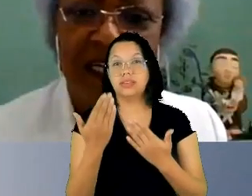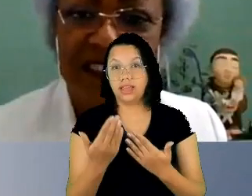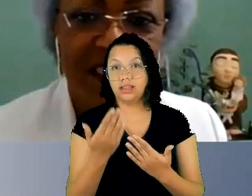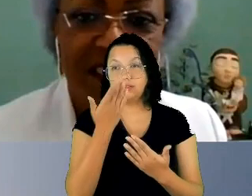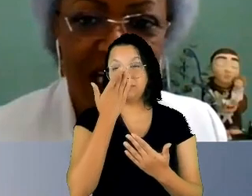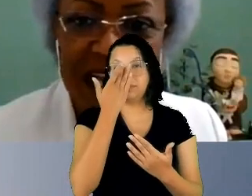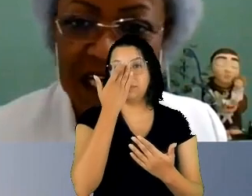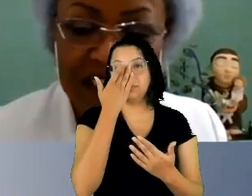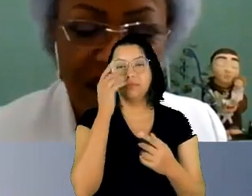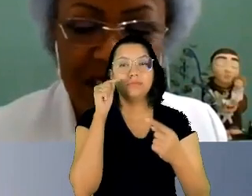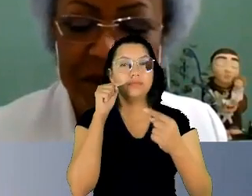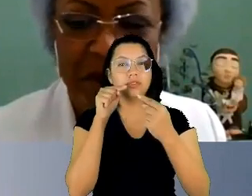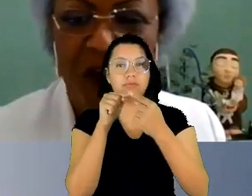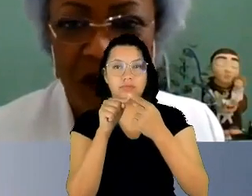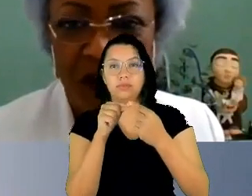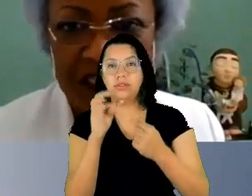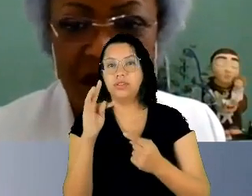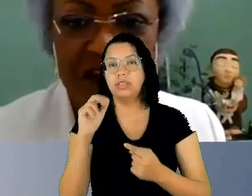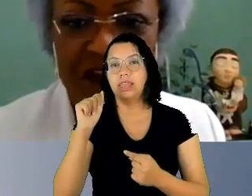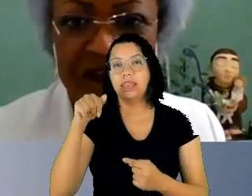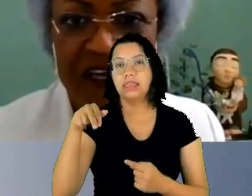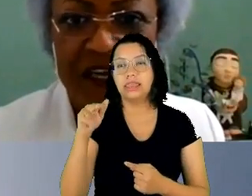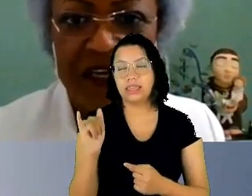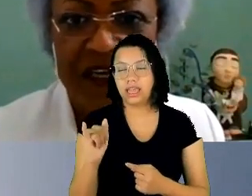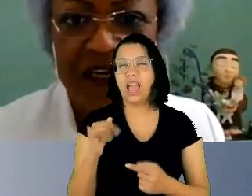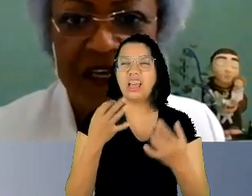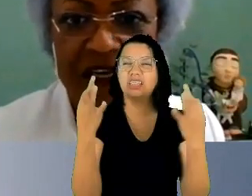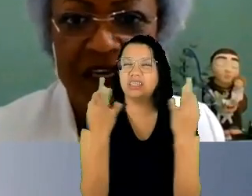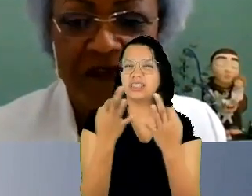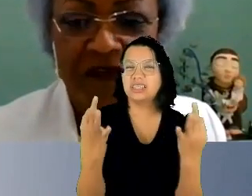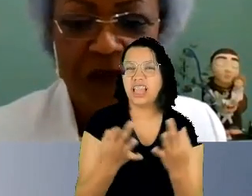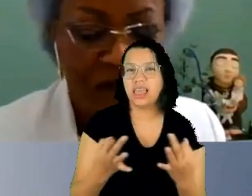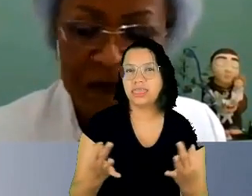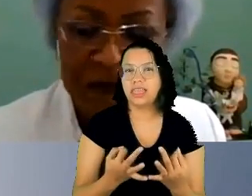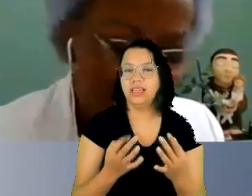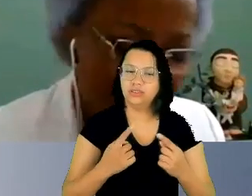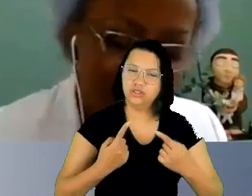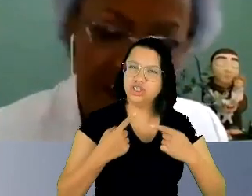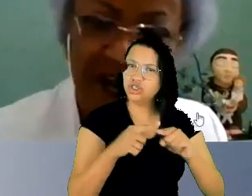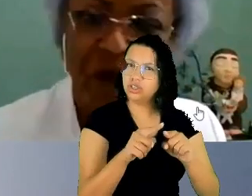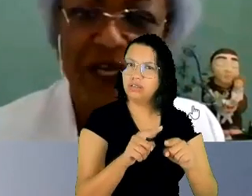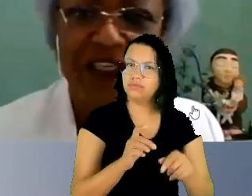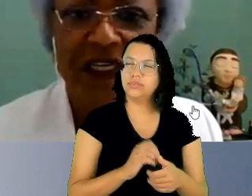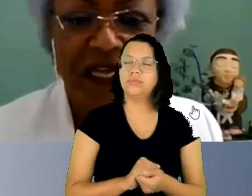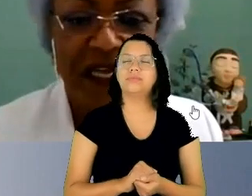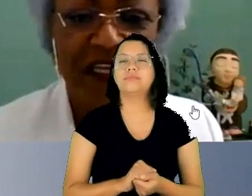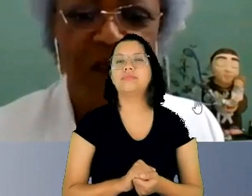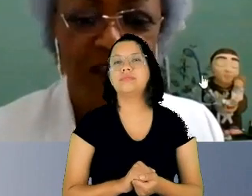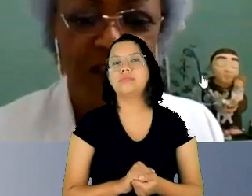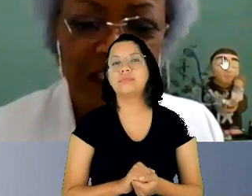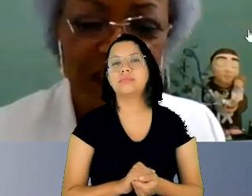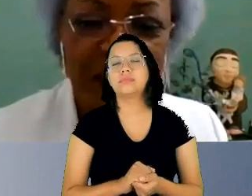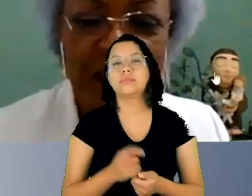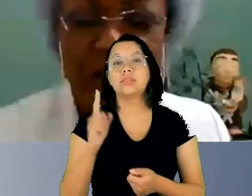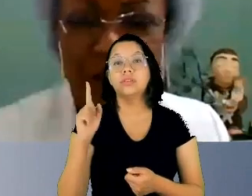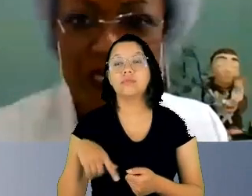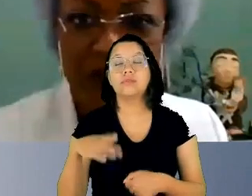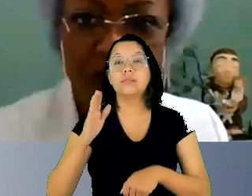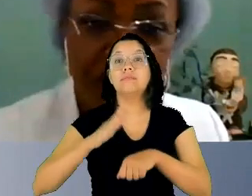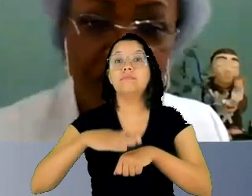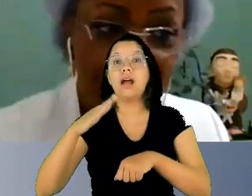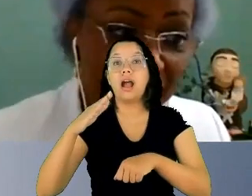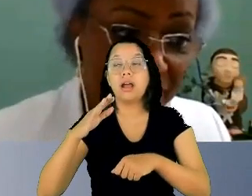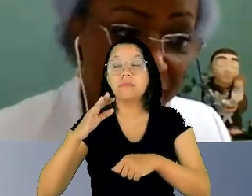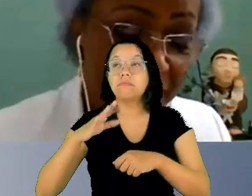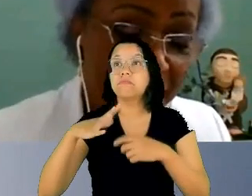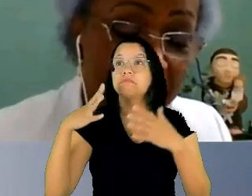a excelente provocação que fez e que foi magistralmente respondida pela